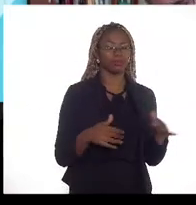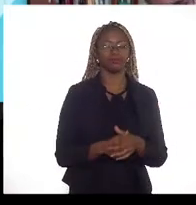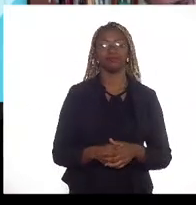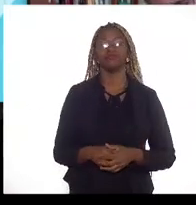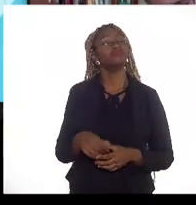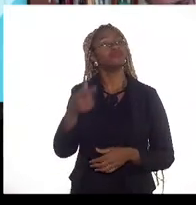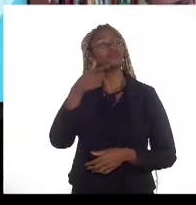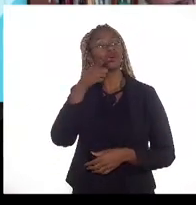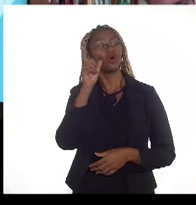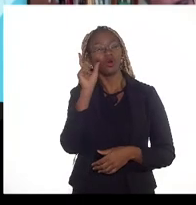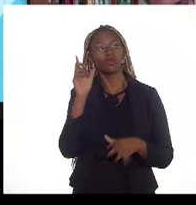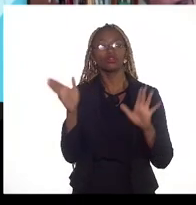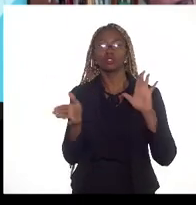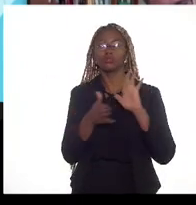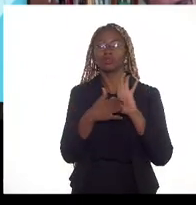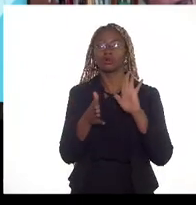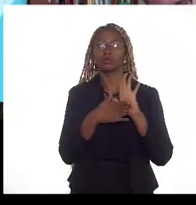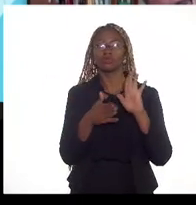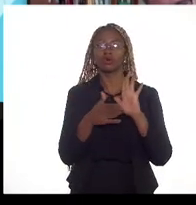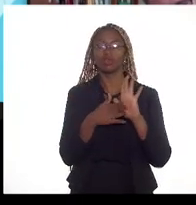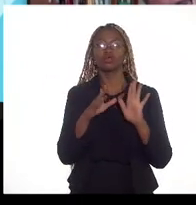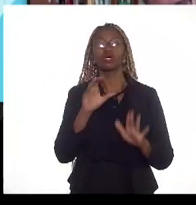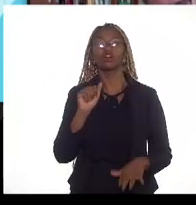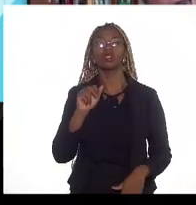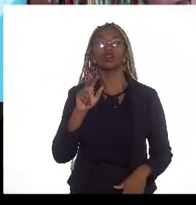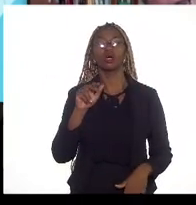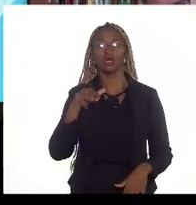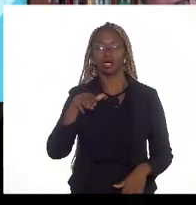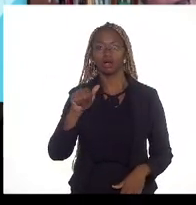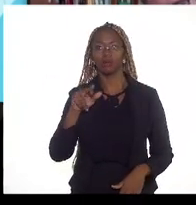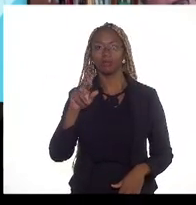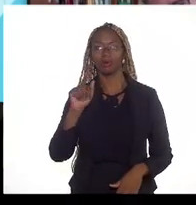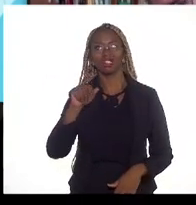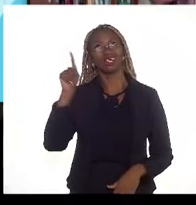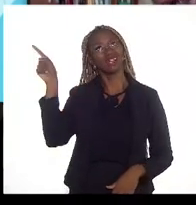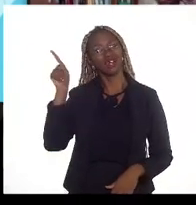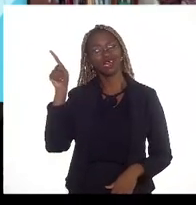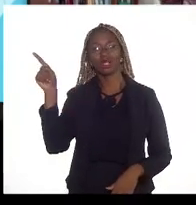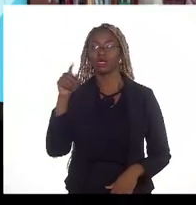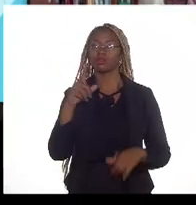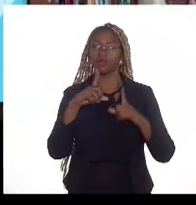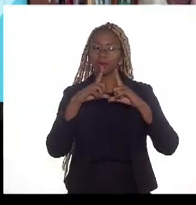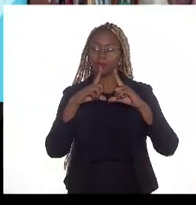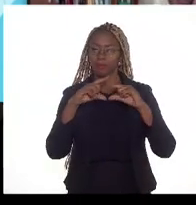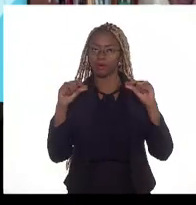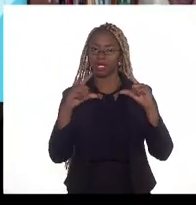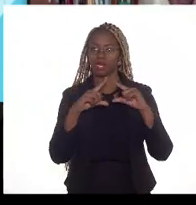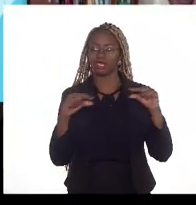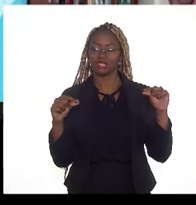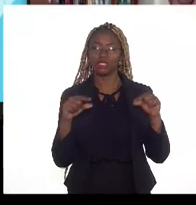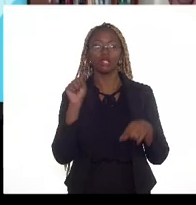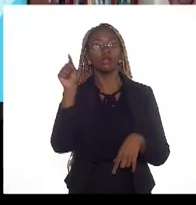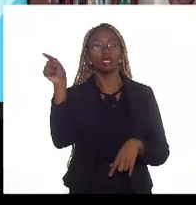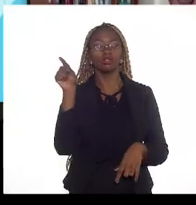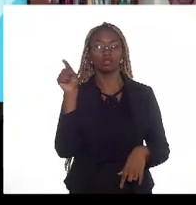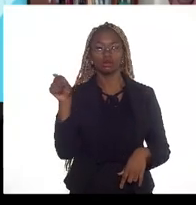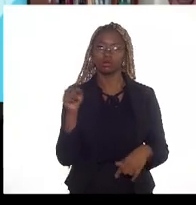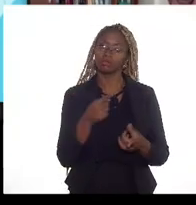proposta da Câmara dos Deputados em Brasília uma questão